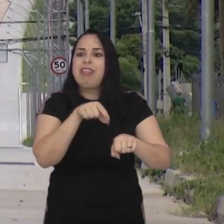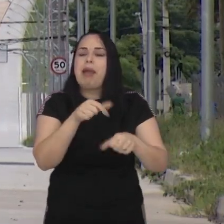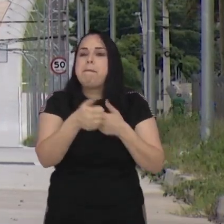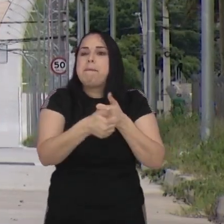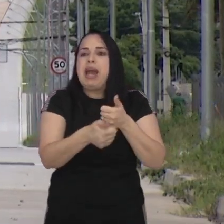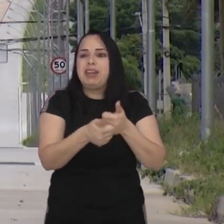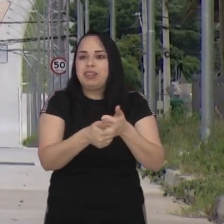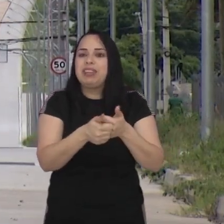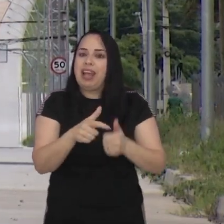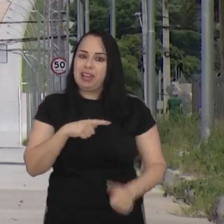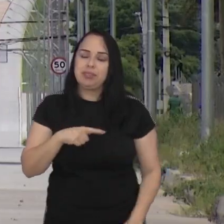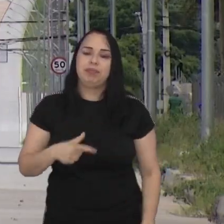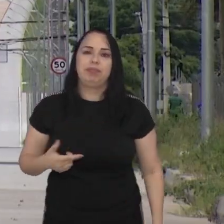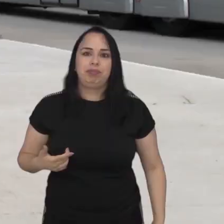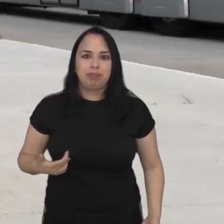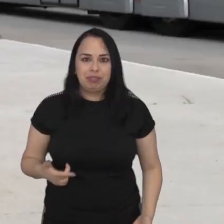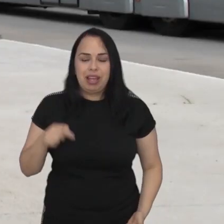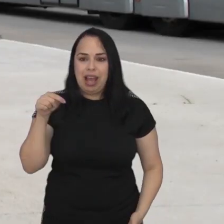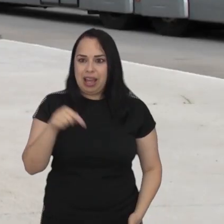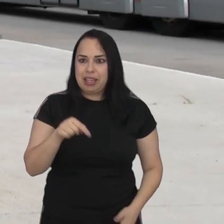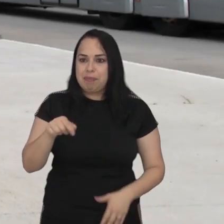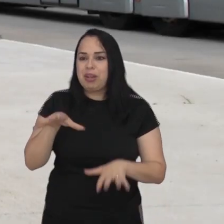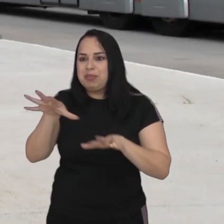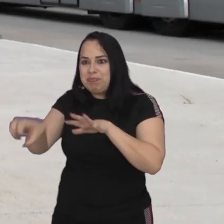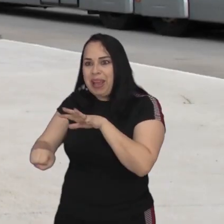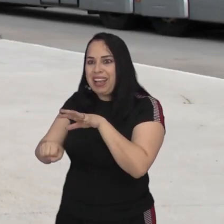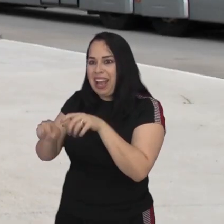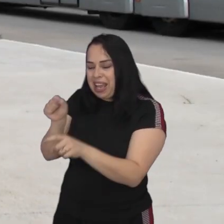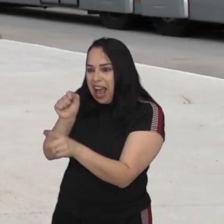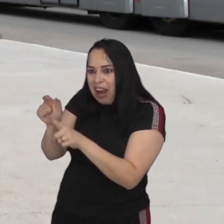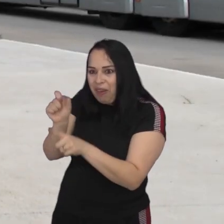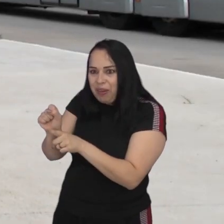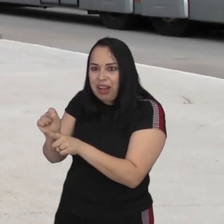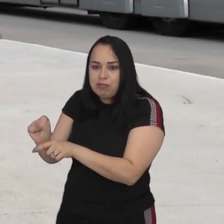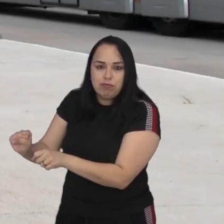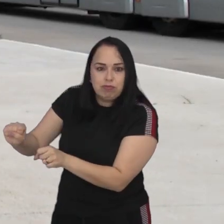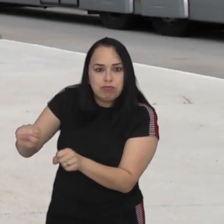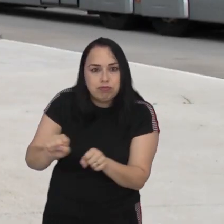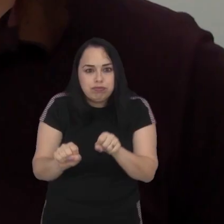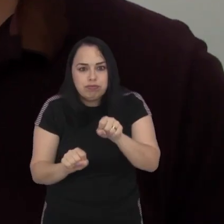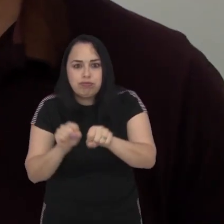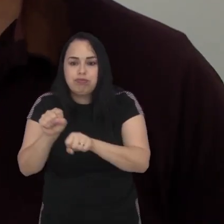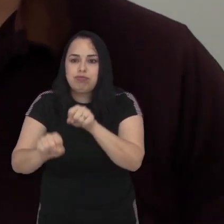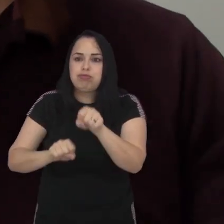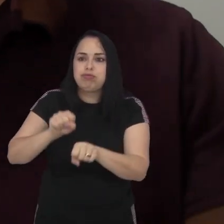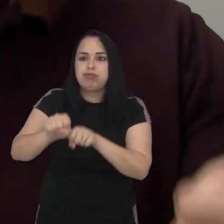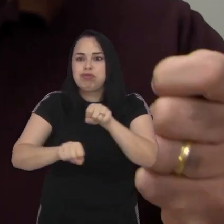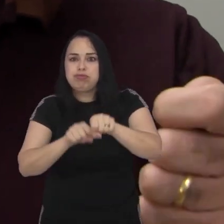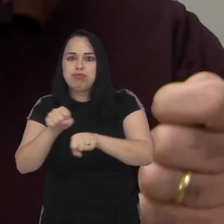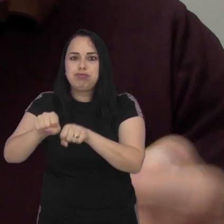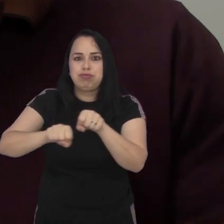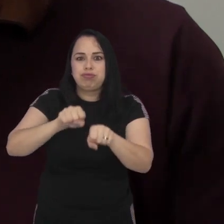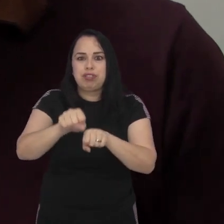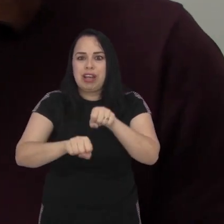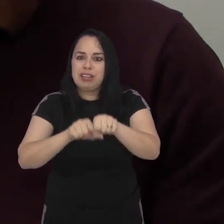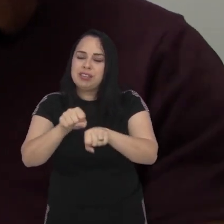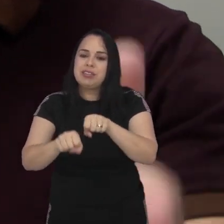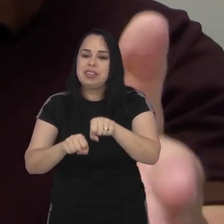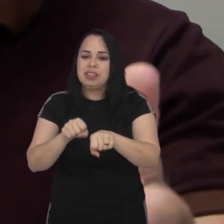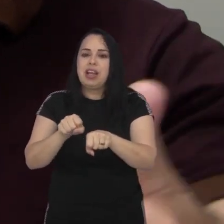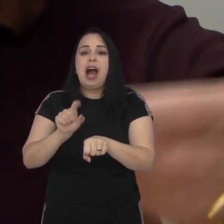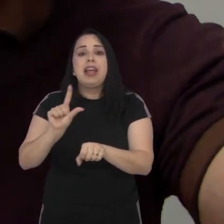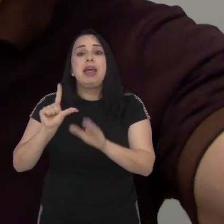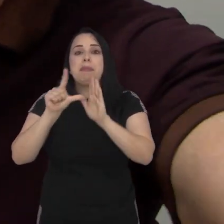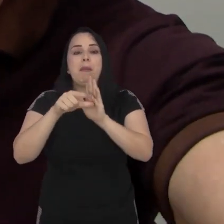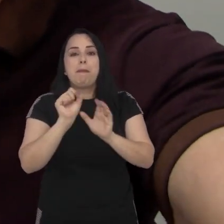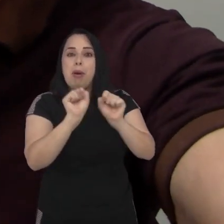linha verde você tem também uma ciclovia então onde eles vão poder pegar a bicicleta nas estações e caminhar trafegar dentro da linha